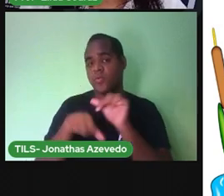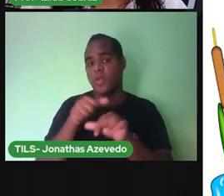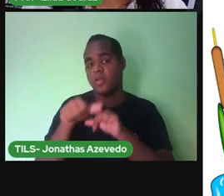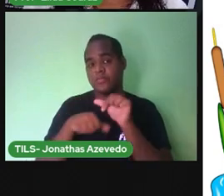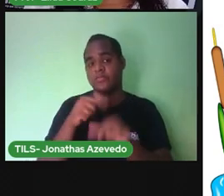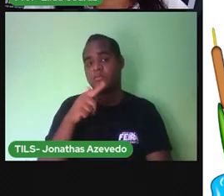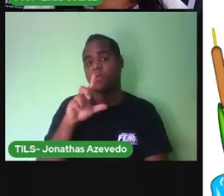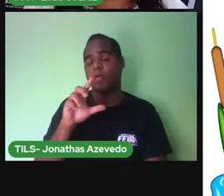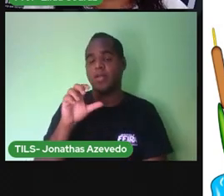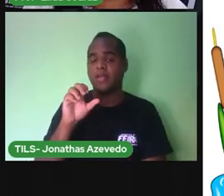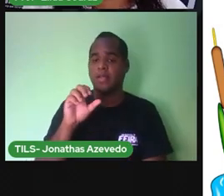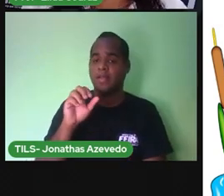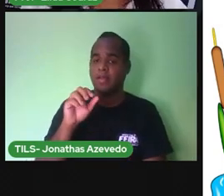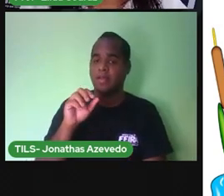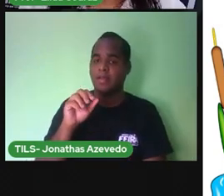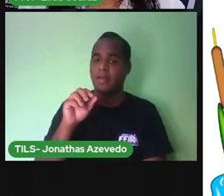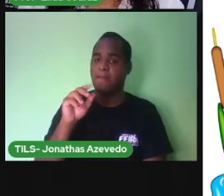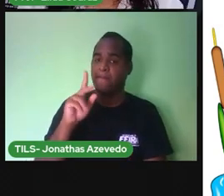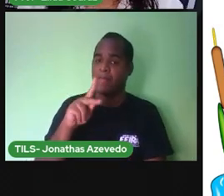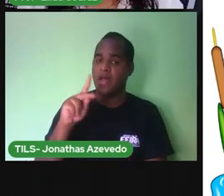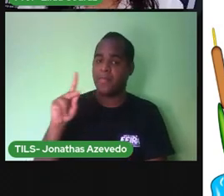Pato Tapa